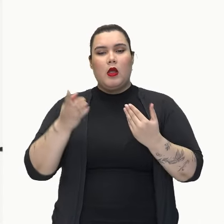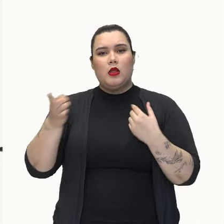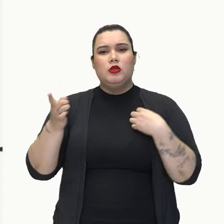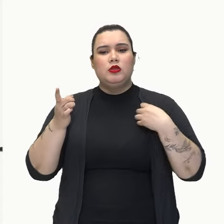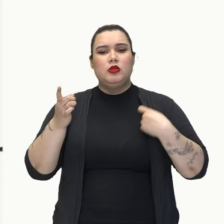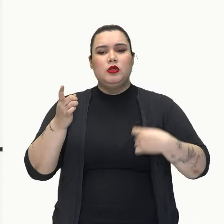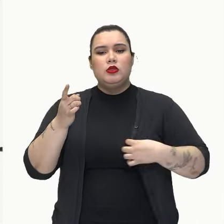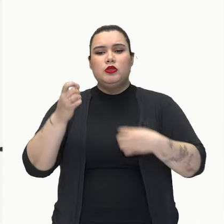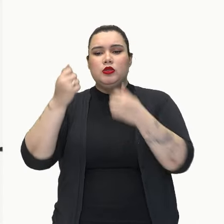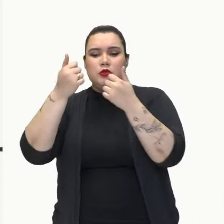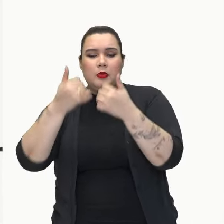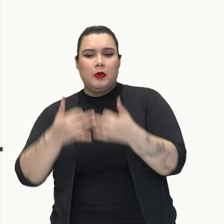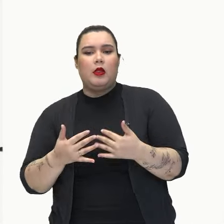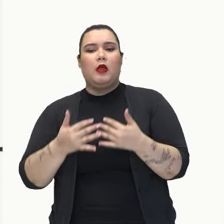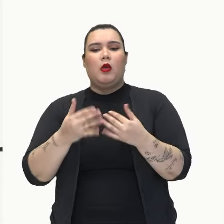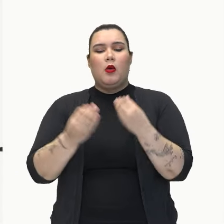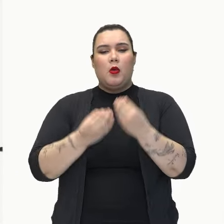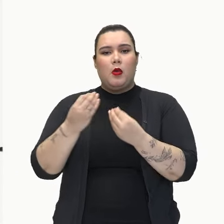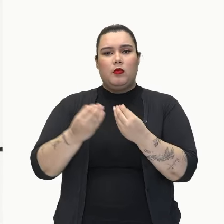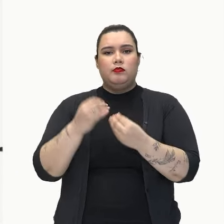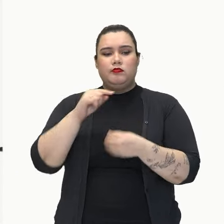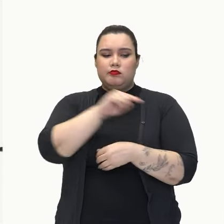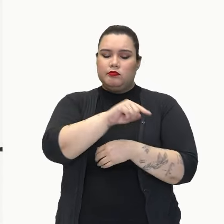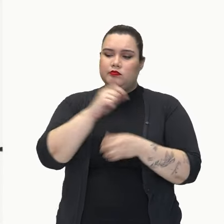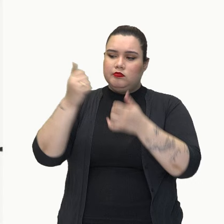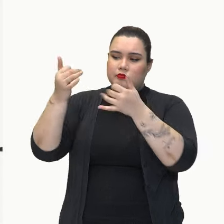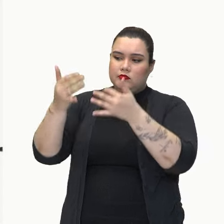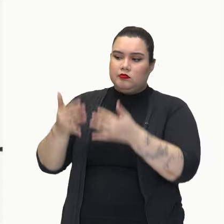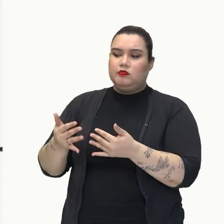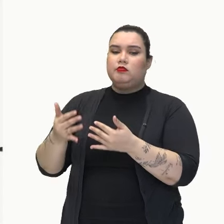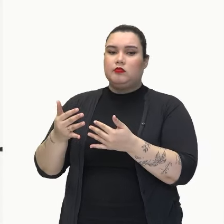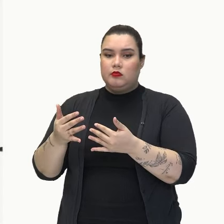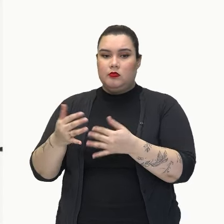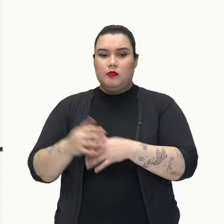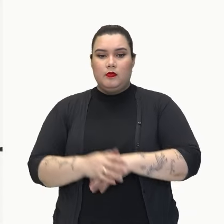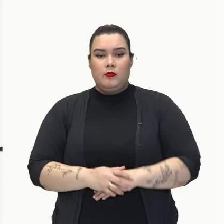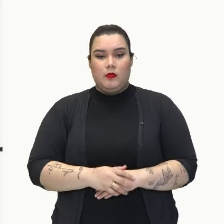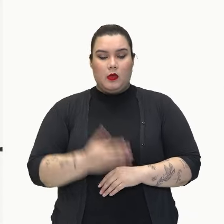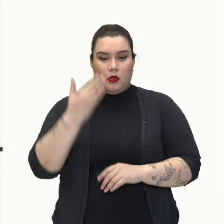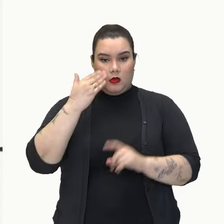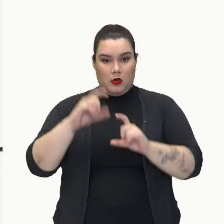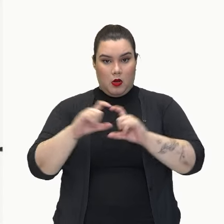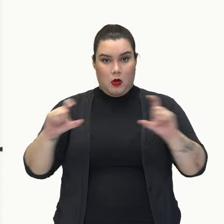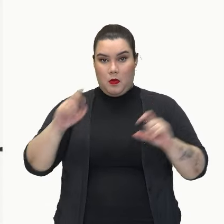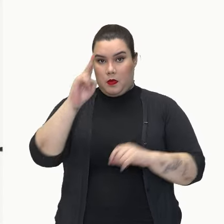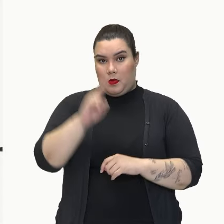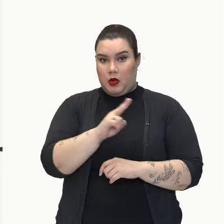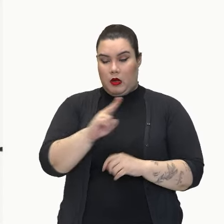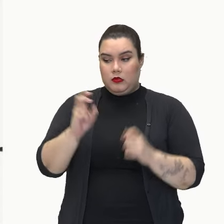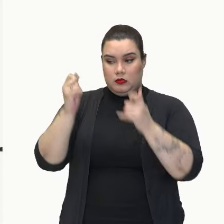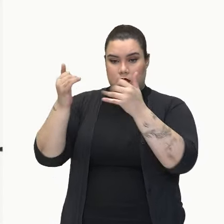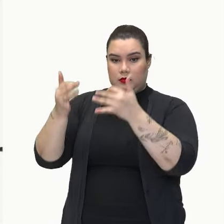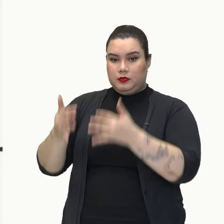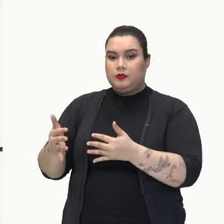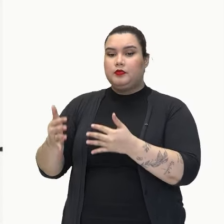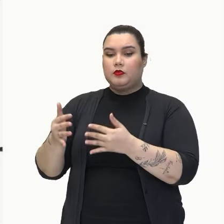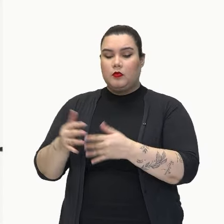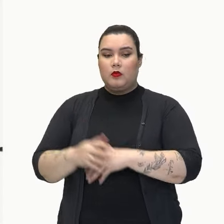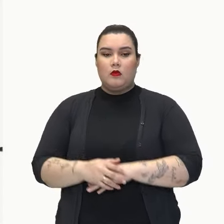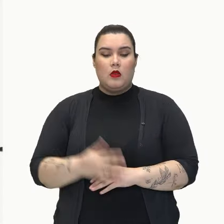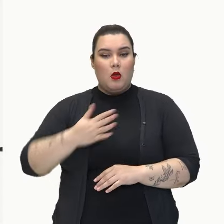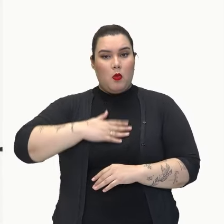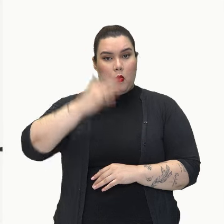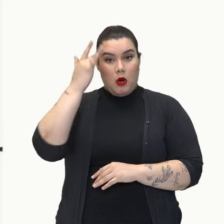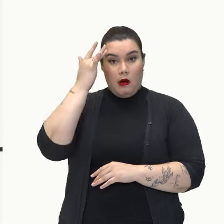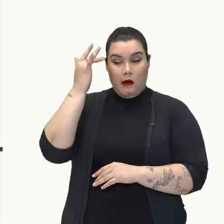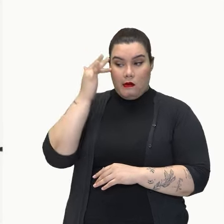fazer o Augusto refletir, percebam que ele coloca, eu acho, aqui é a fala do padre, Eu acho essa ideia de se